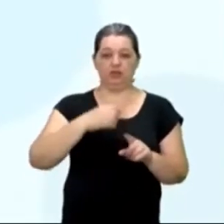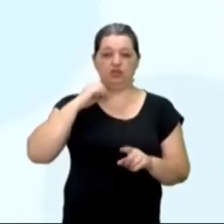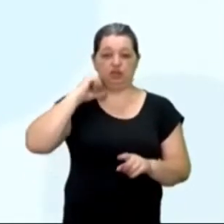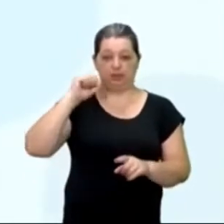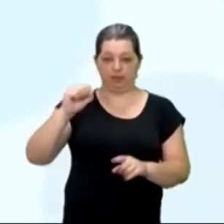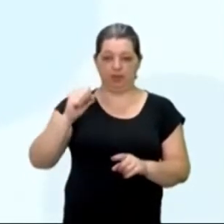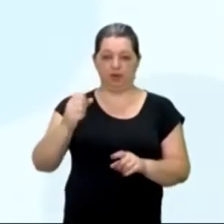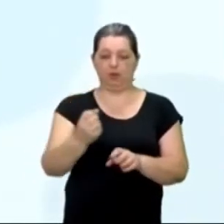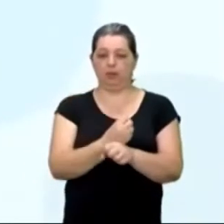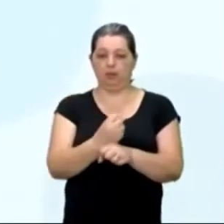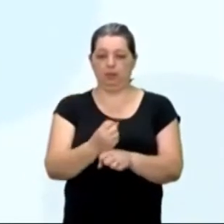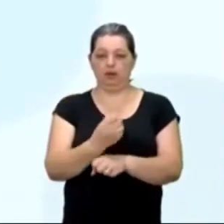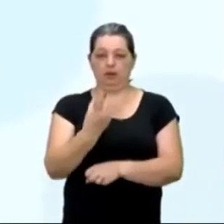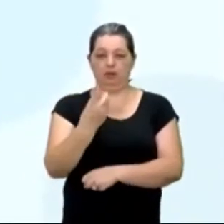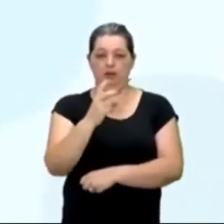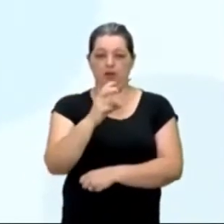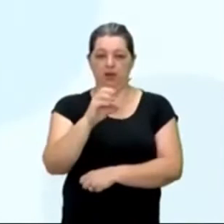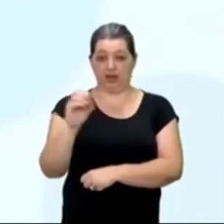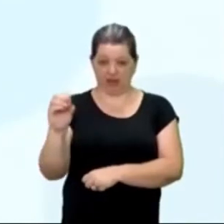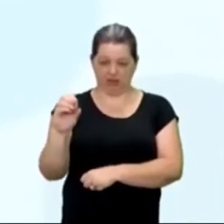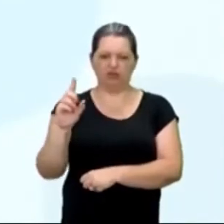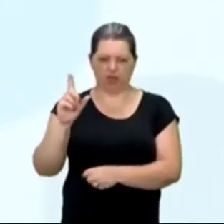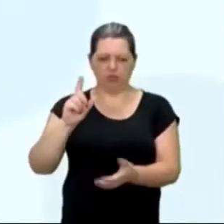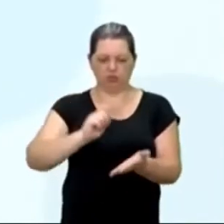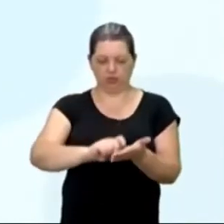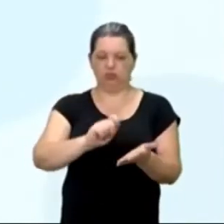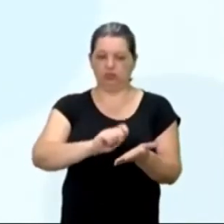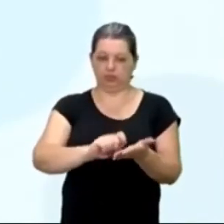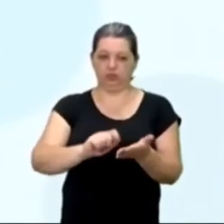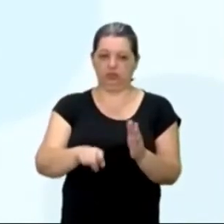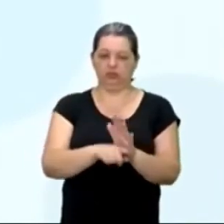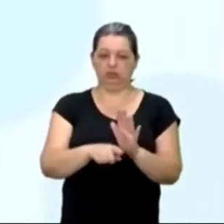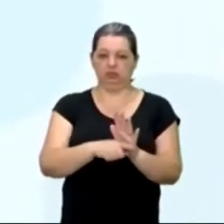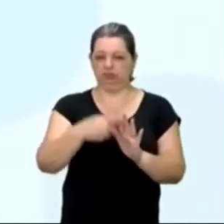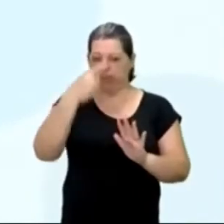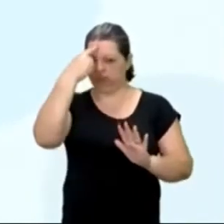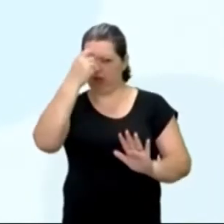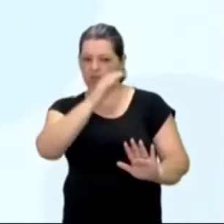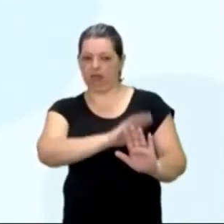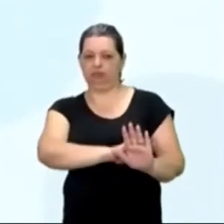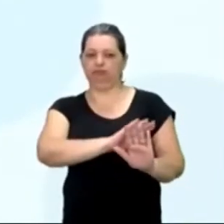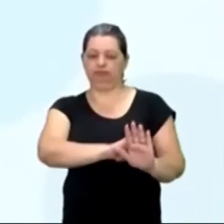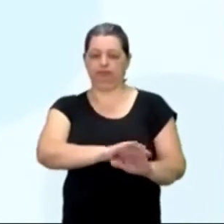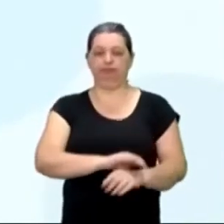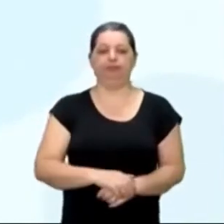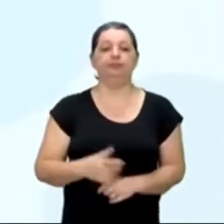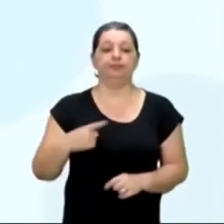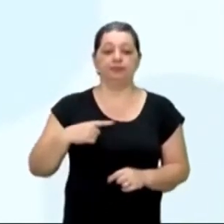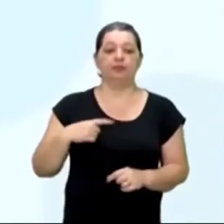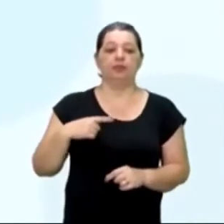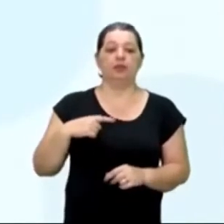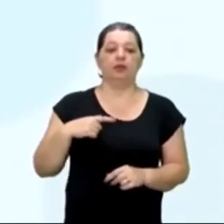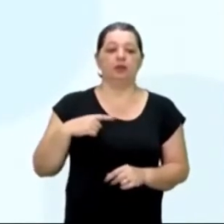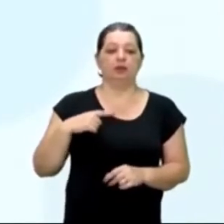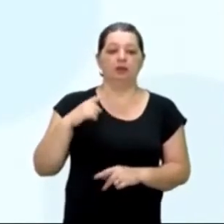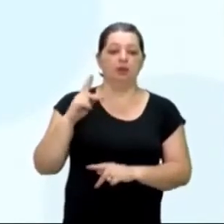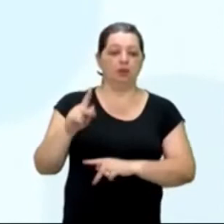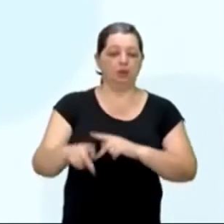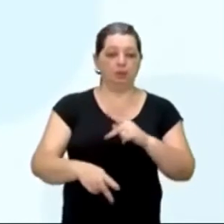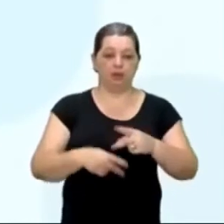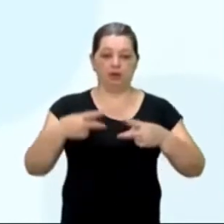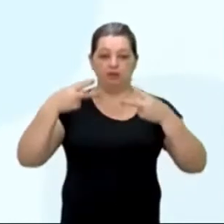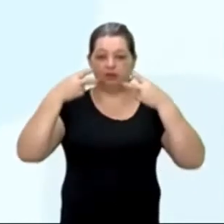1500, nossa, está registrado bonitinho, olha, também idealizado, olha só, você tem aqui, os indígenas aceitando,